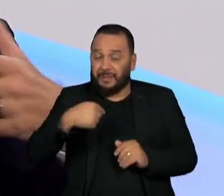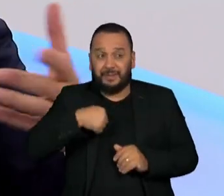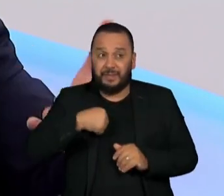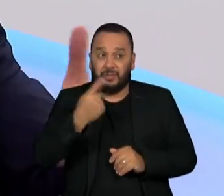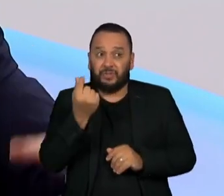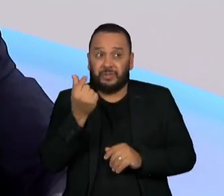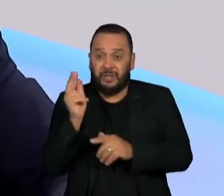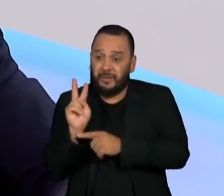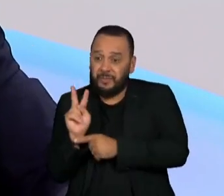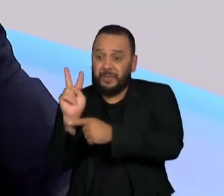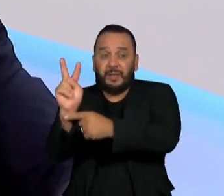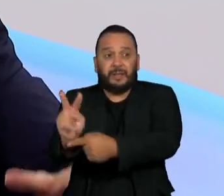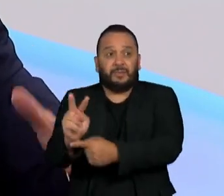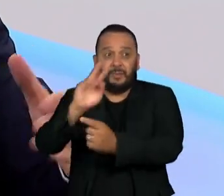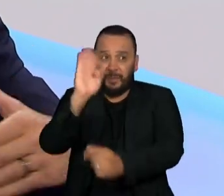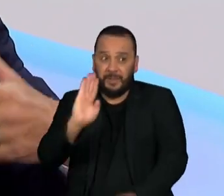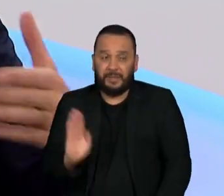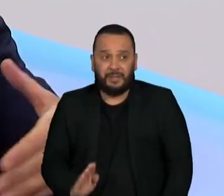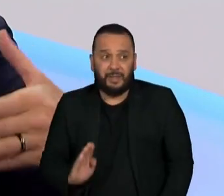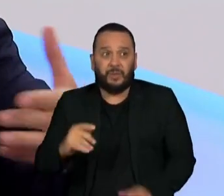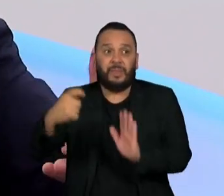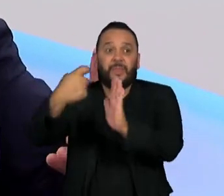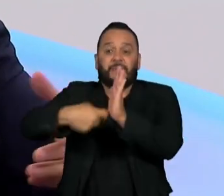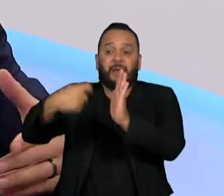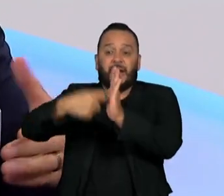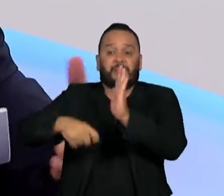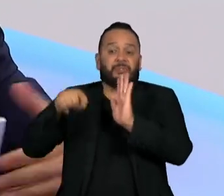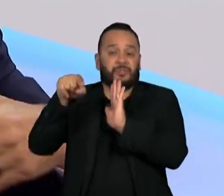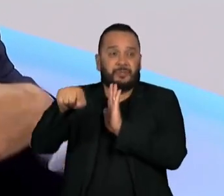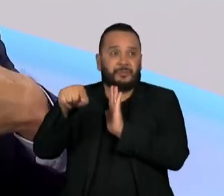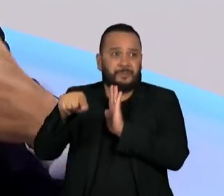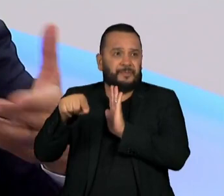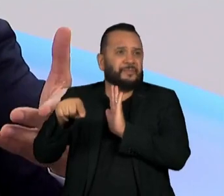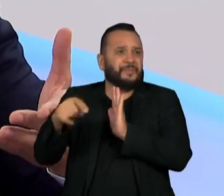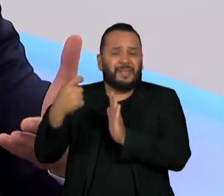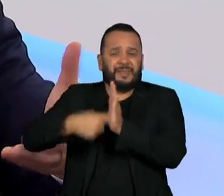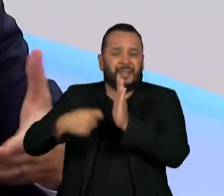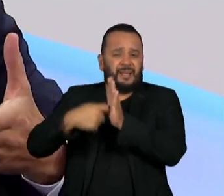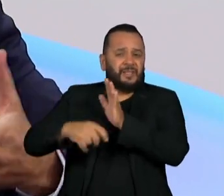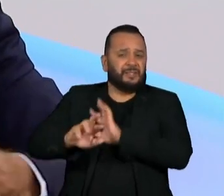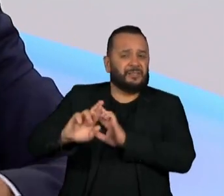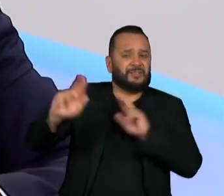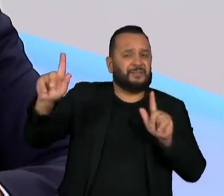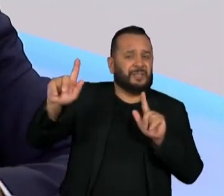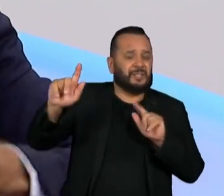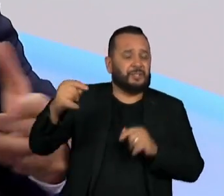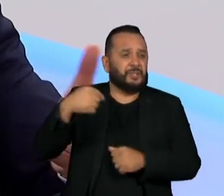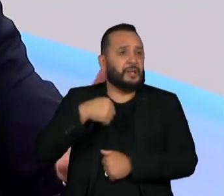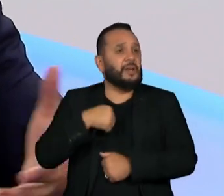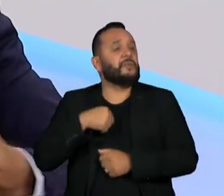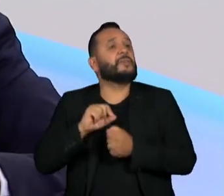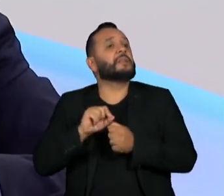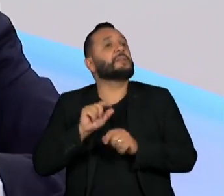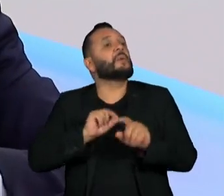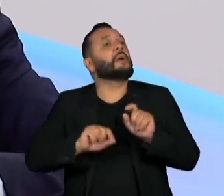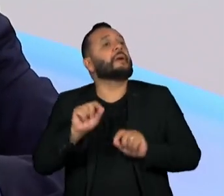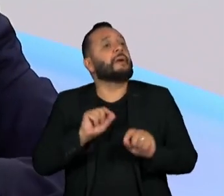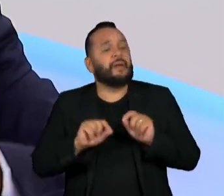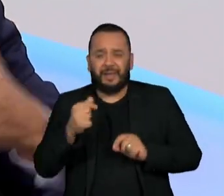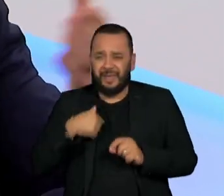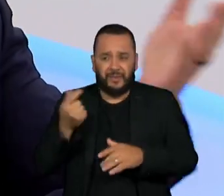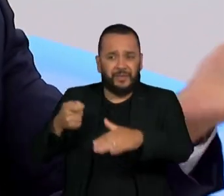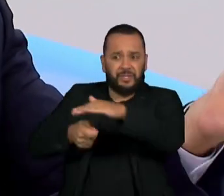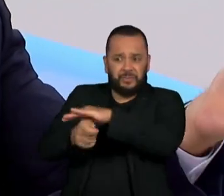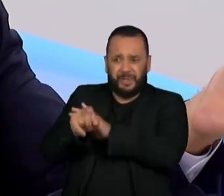dinheiro para o país a uma taxa, e a taxa que está sendo colocada é uma taxa muito diferente, o que eu vou fazer é, olha, não tenho opção de